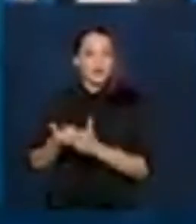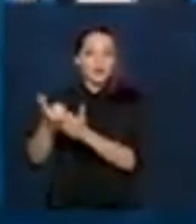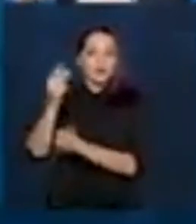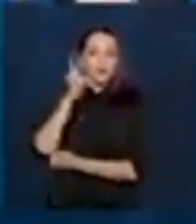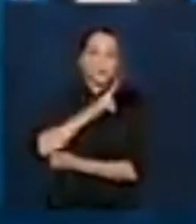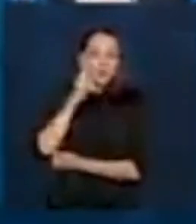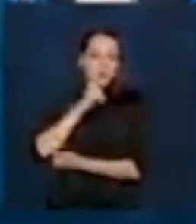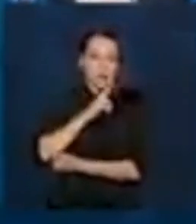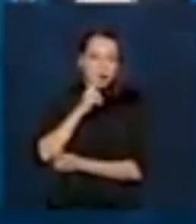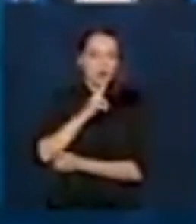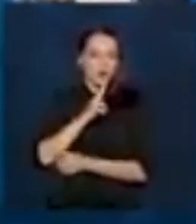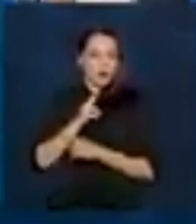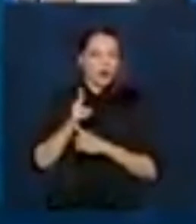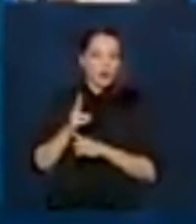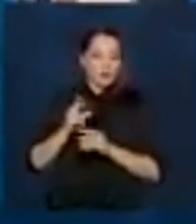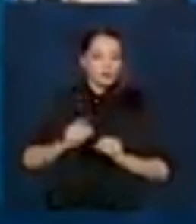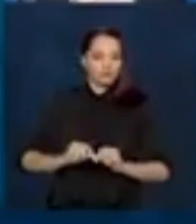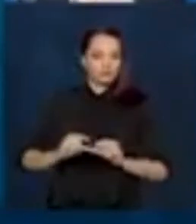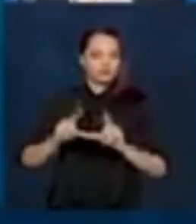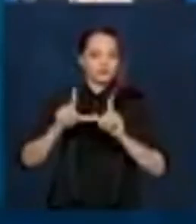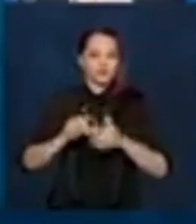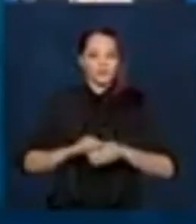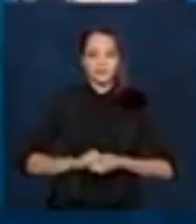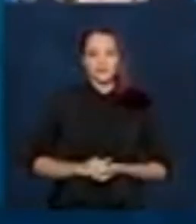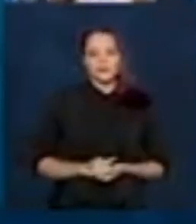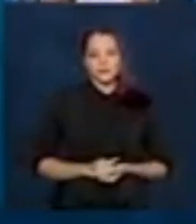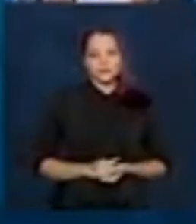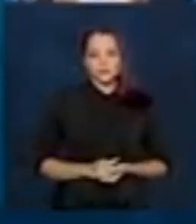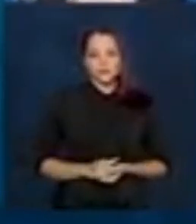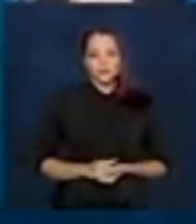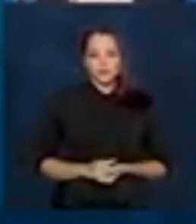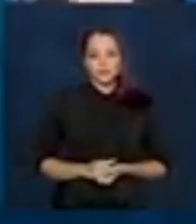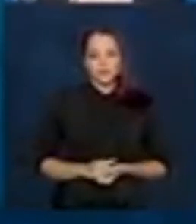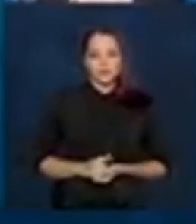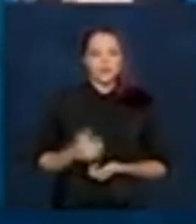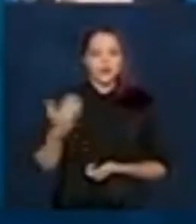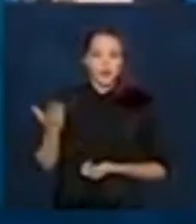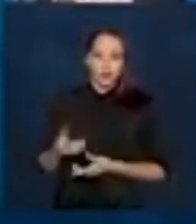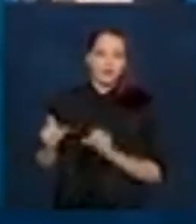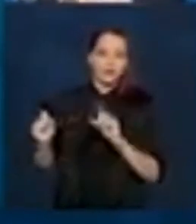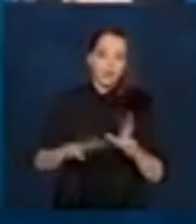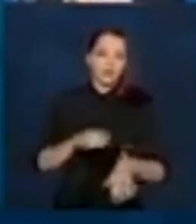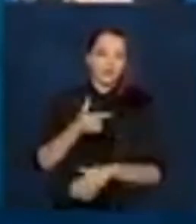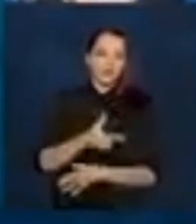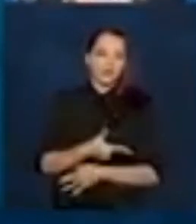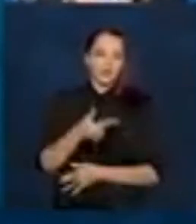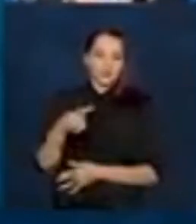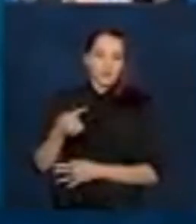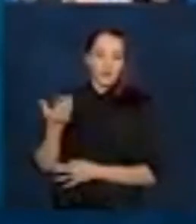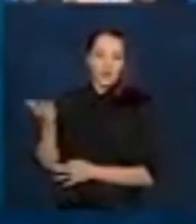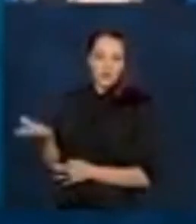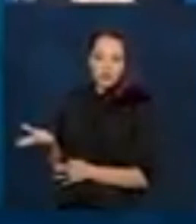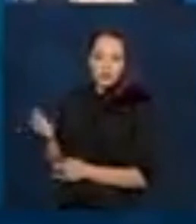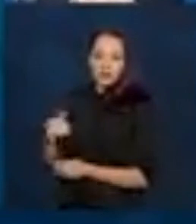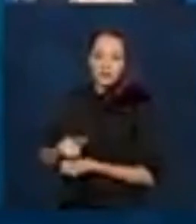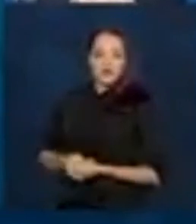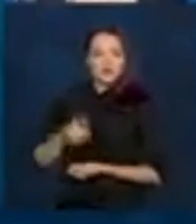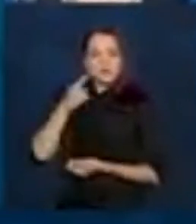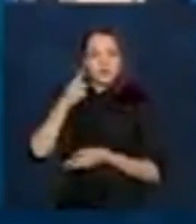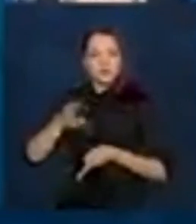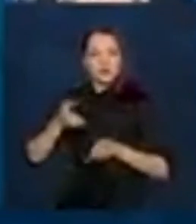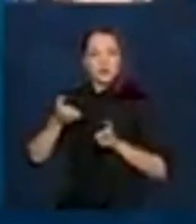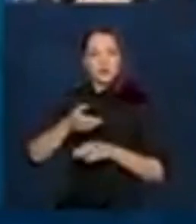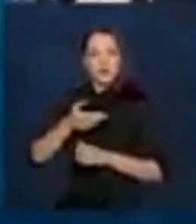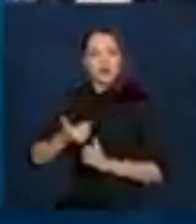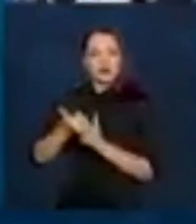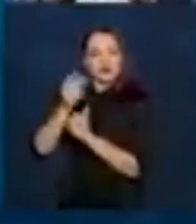emergencial ou extensão aumentando. Pode passar, por favor? É isso. No slide 27, vocês podem ver que o auxílio emergencial